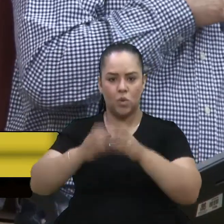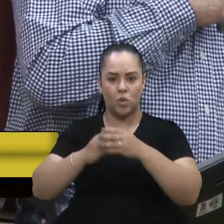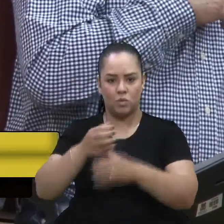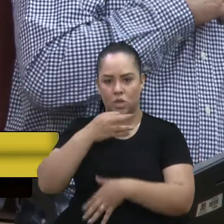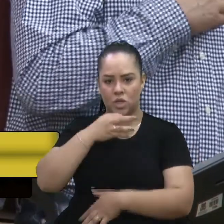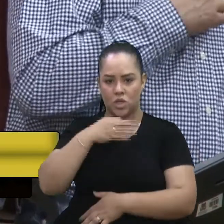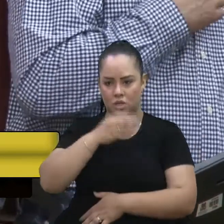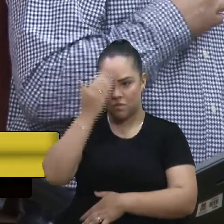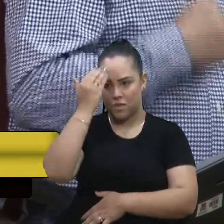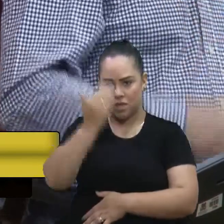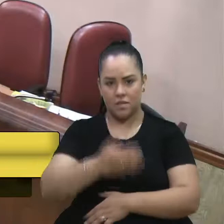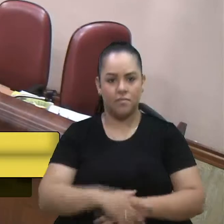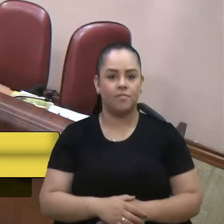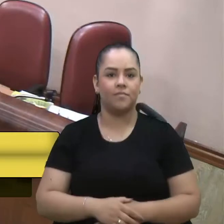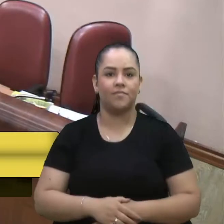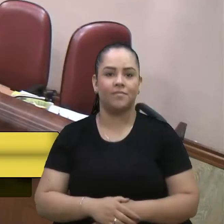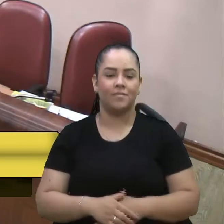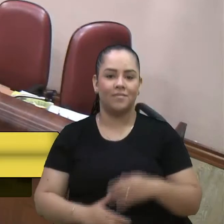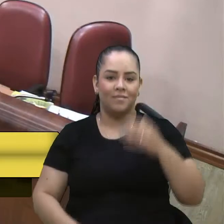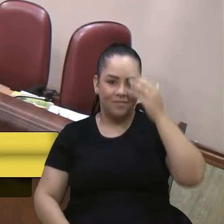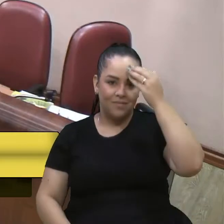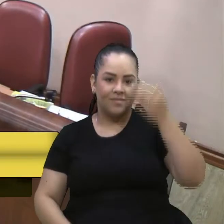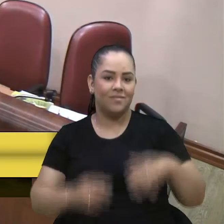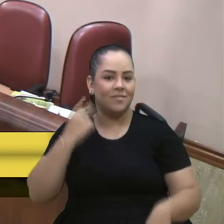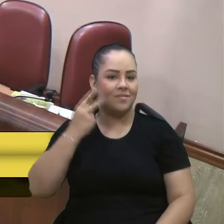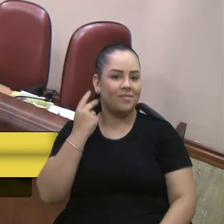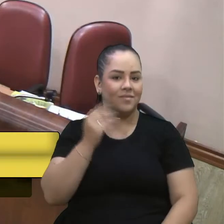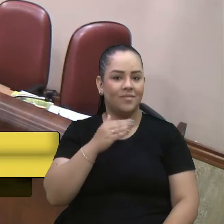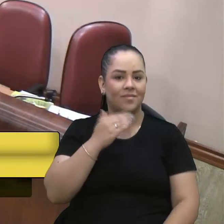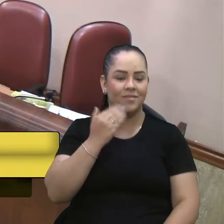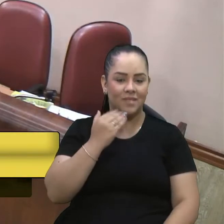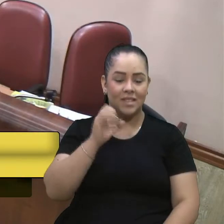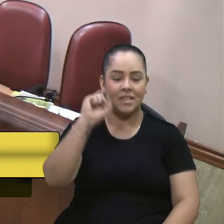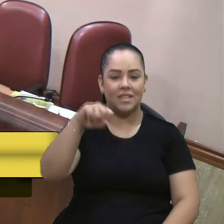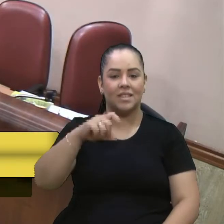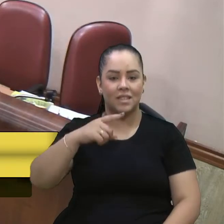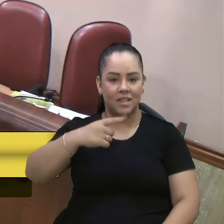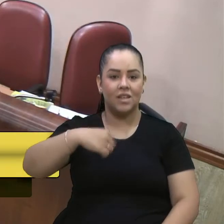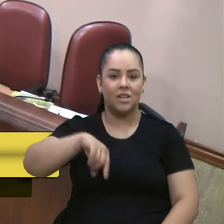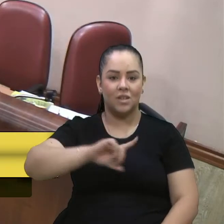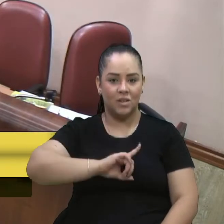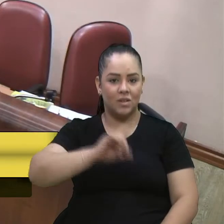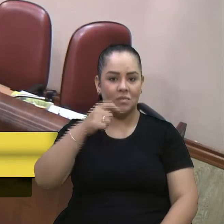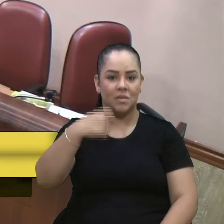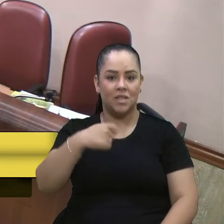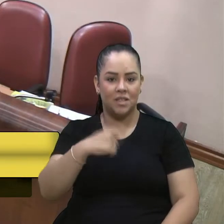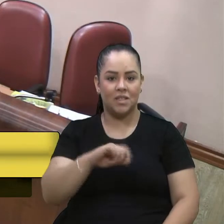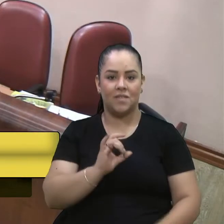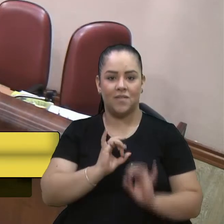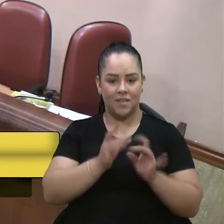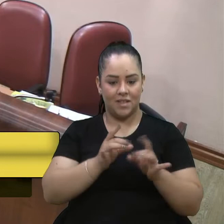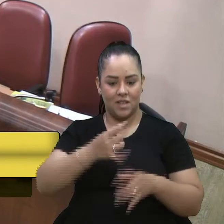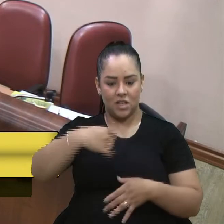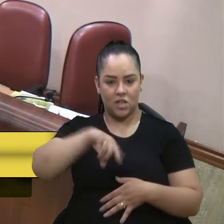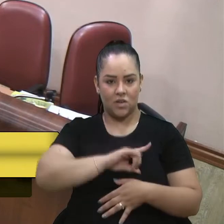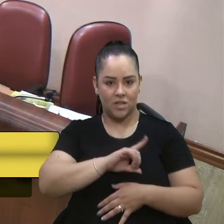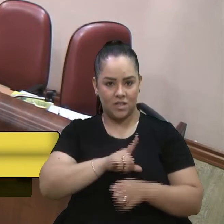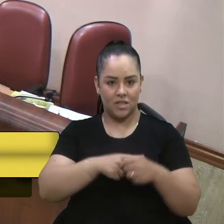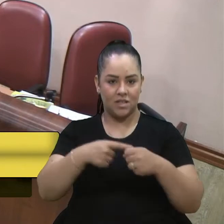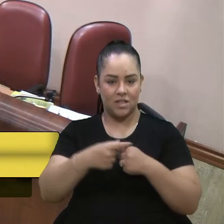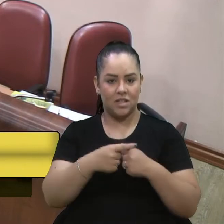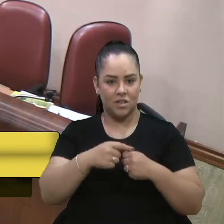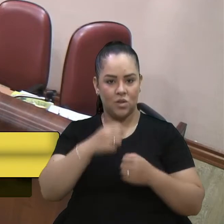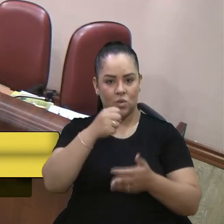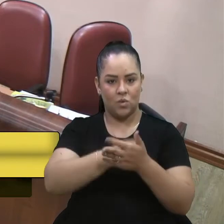obrigada muito obrigado pelas palavras vereador Marisol e esse é o conceito nós temos que nos vender como cidade nós temos que nos defender